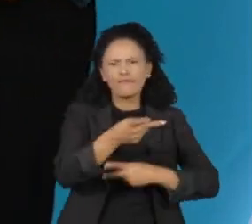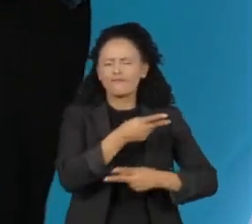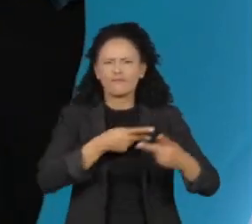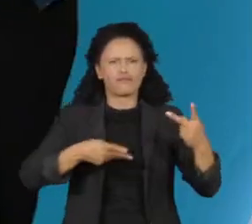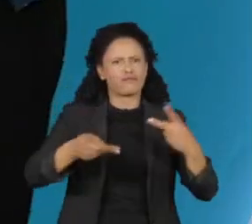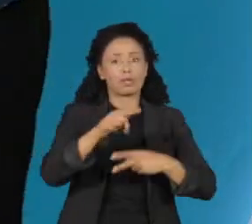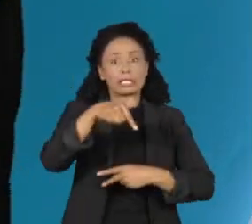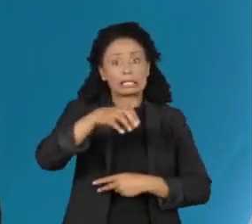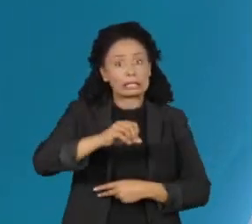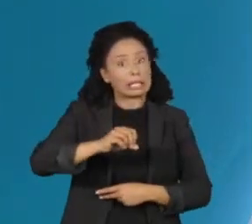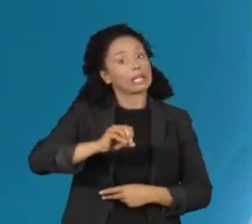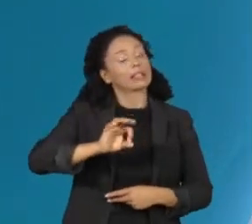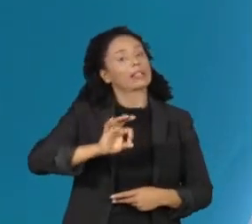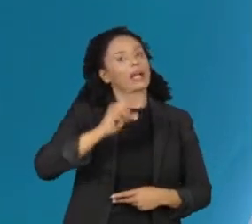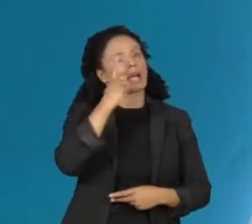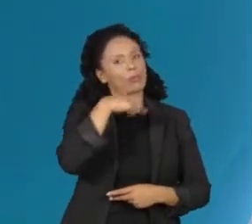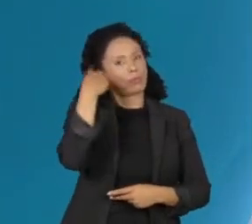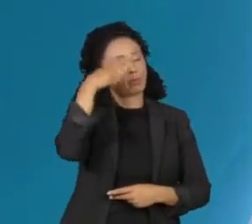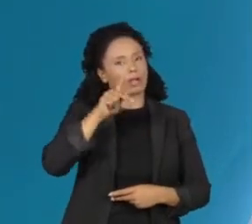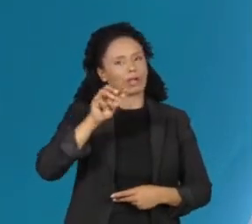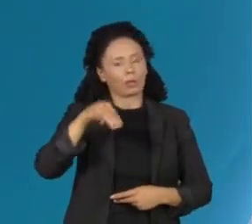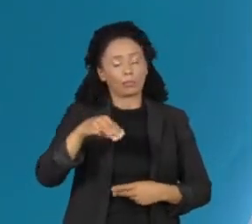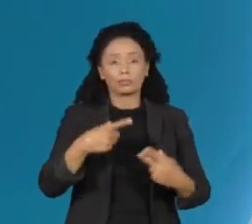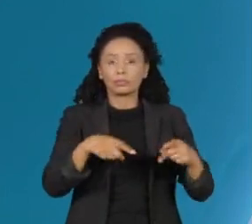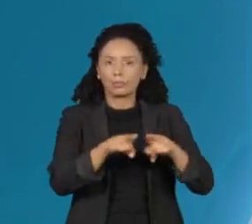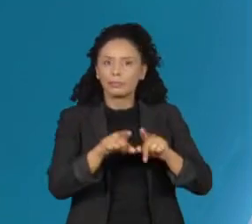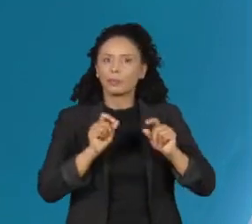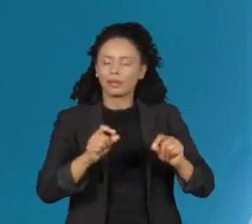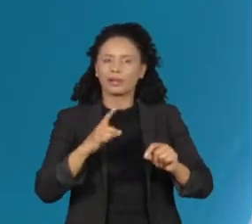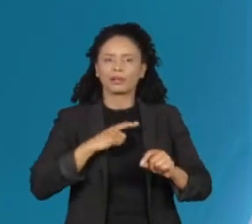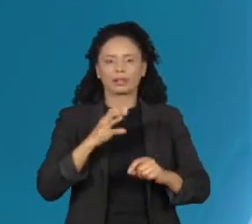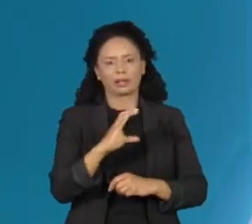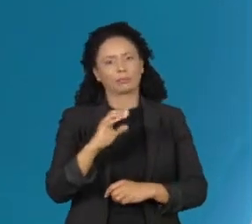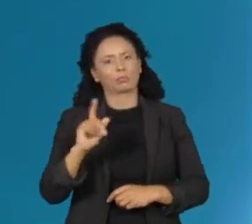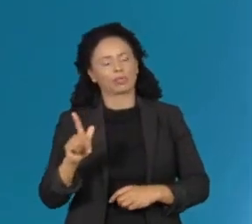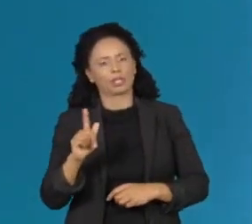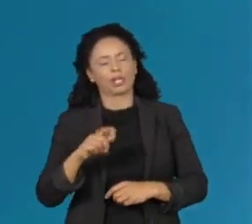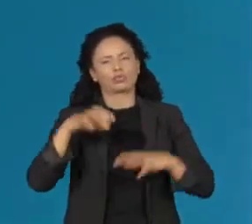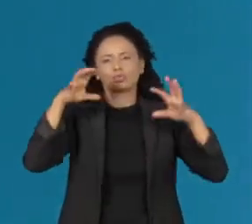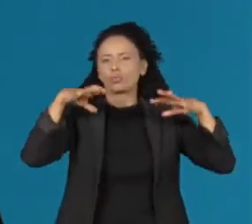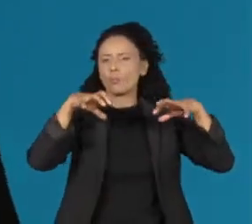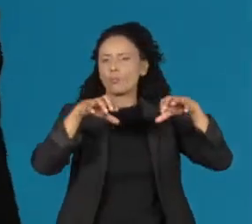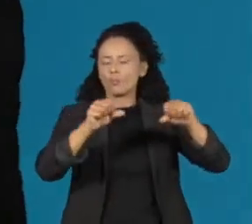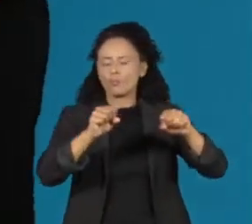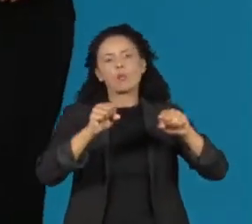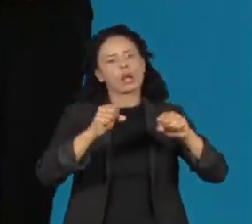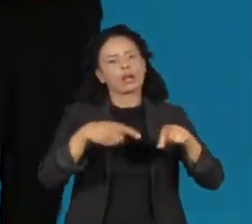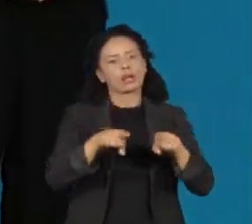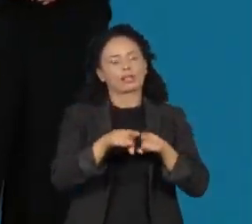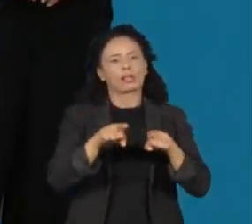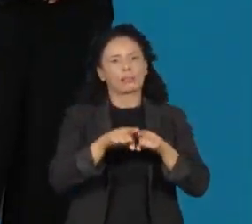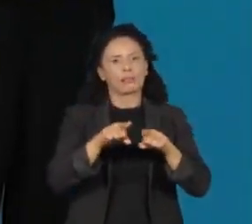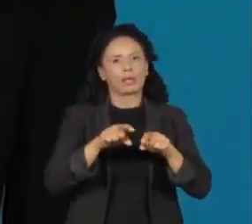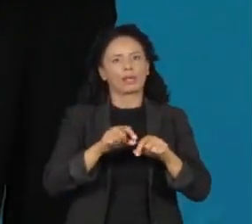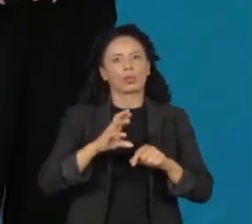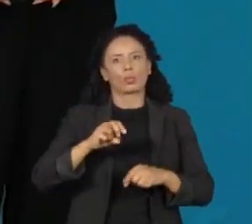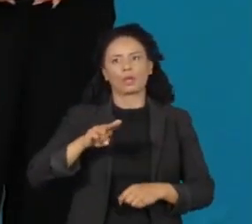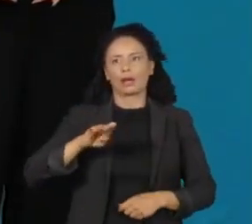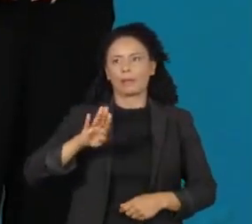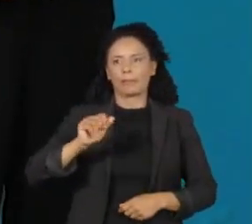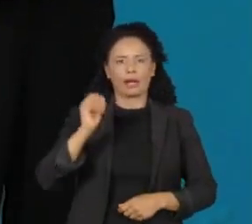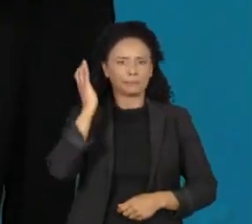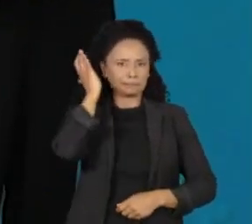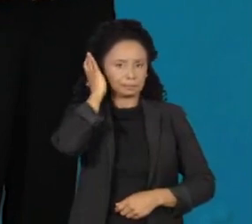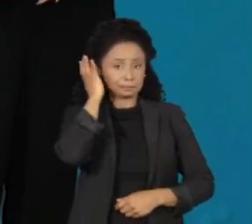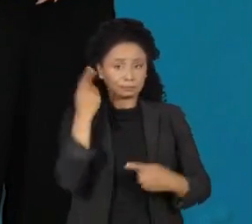70 km por hora. Mas não chove na capital Campo Grande e também na região de Cuiabá. Já no estado de São Paulo, o dia ainda começa